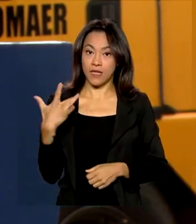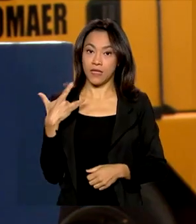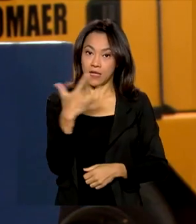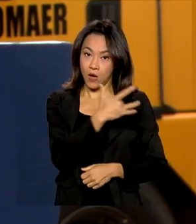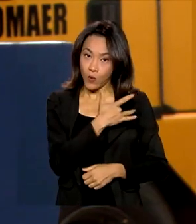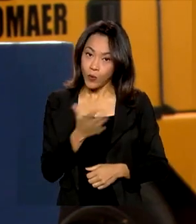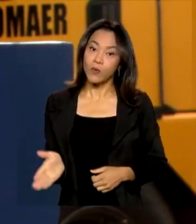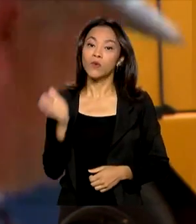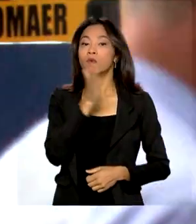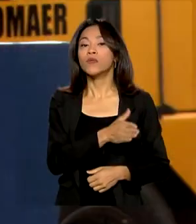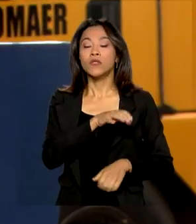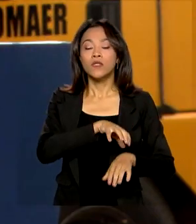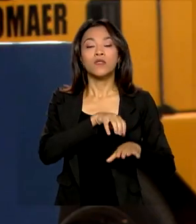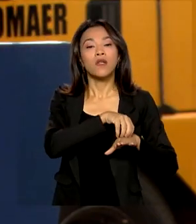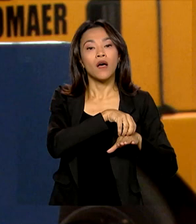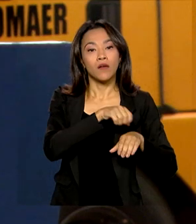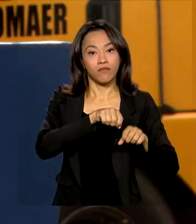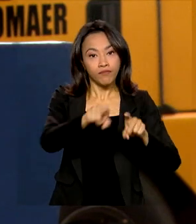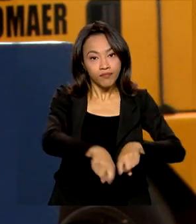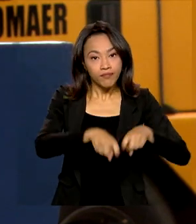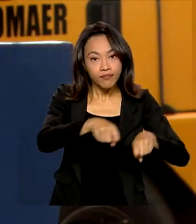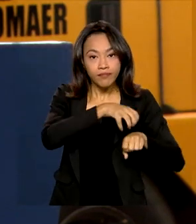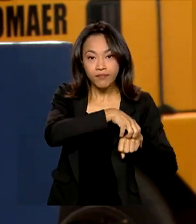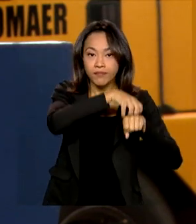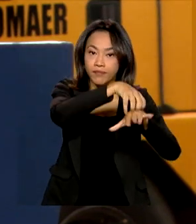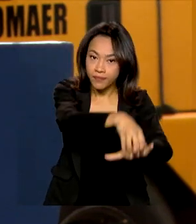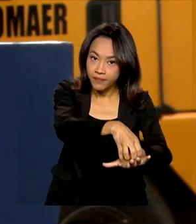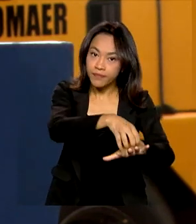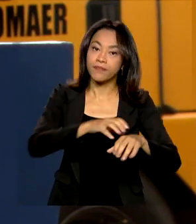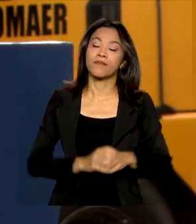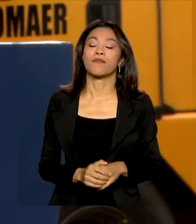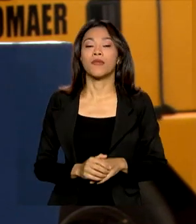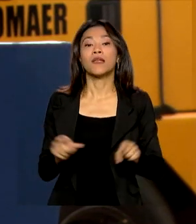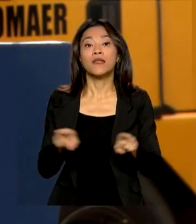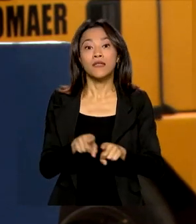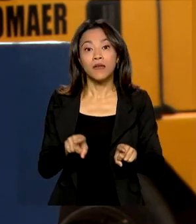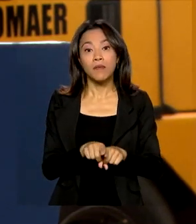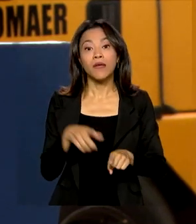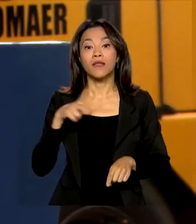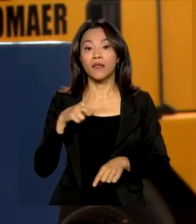da Agricultura e Pecuária e Abastecimento e a Agência Brasileira de Cooperação.